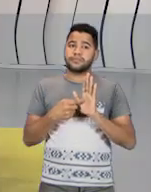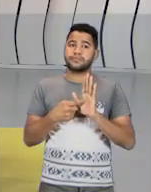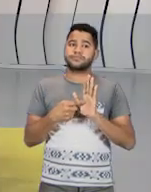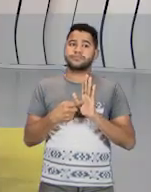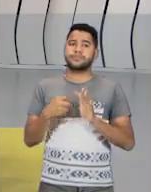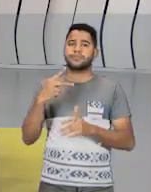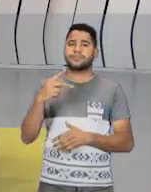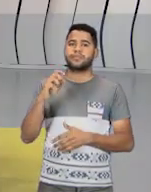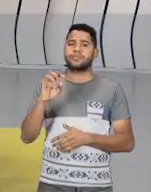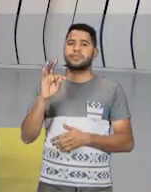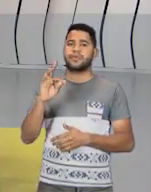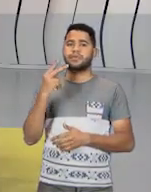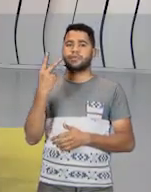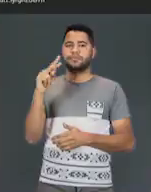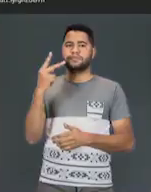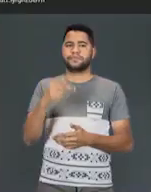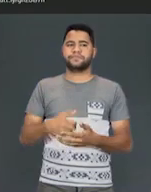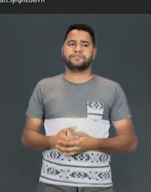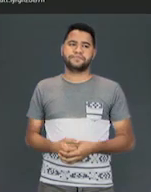no pack de vocês.